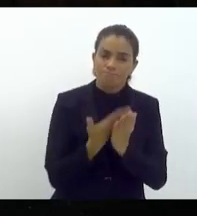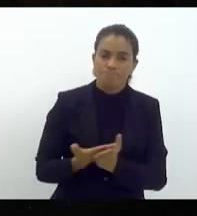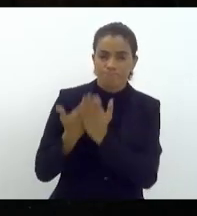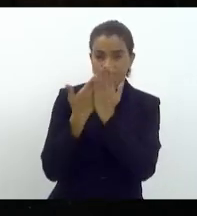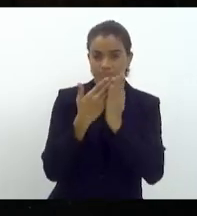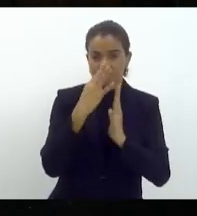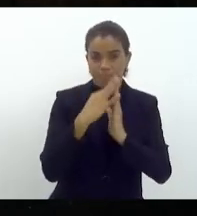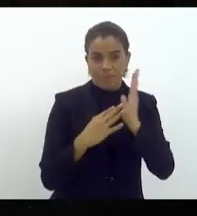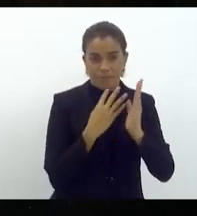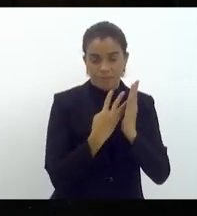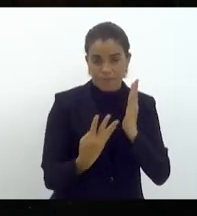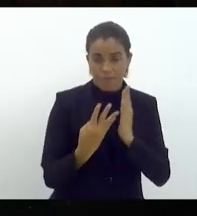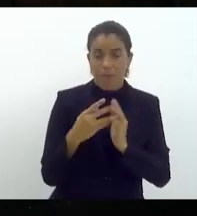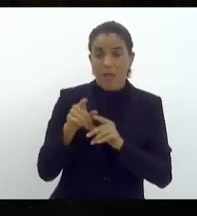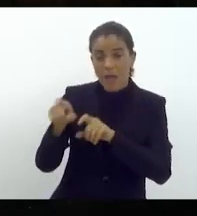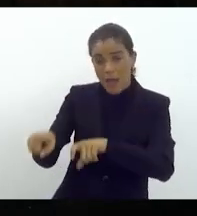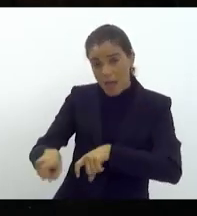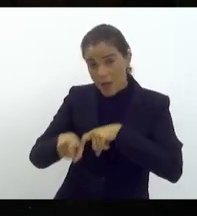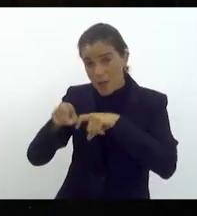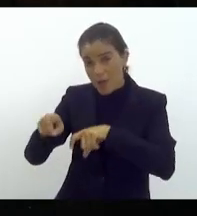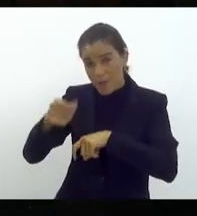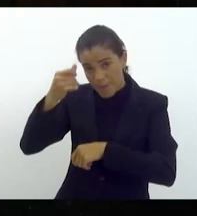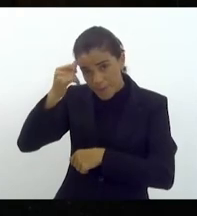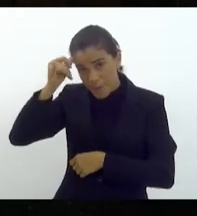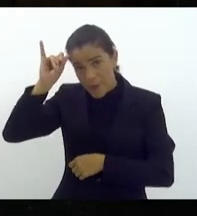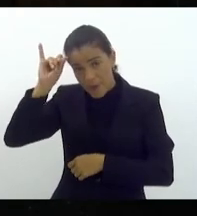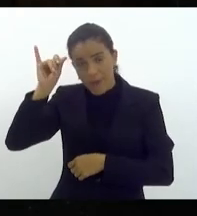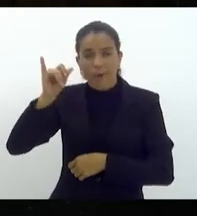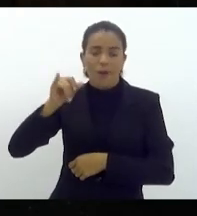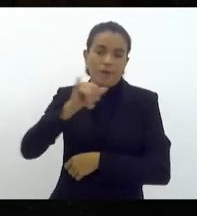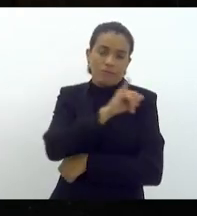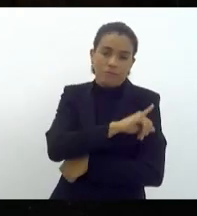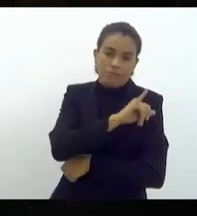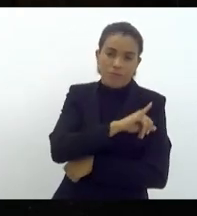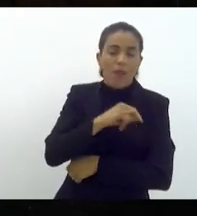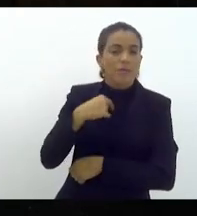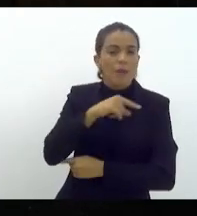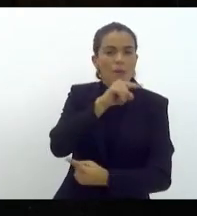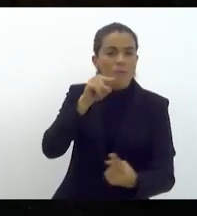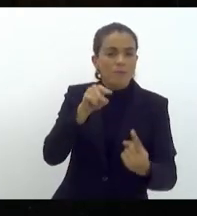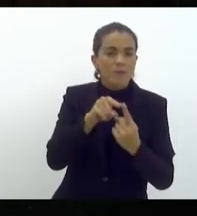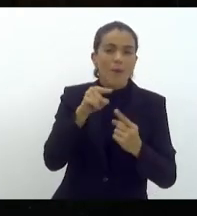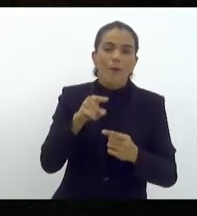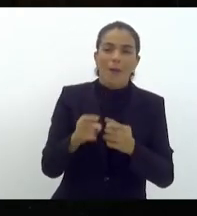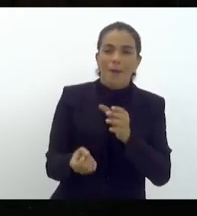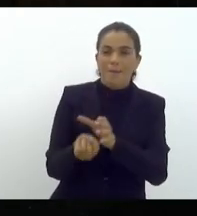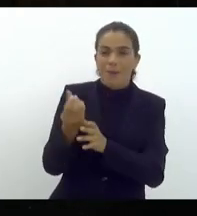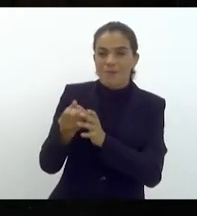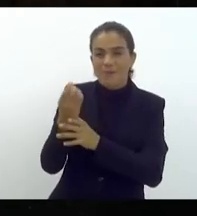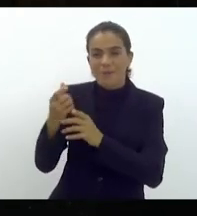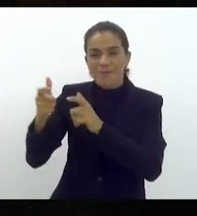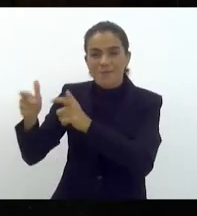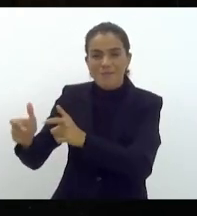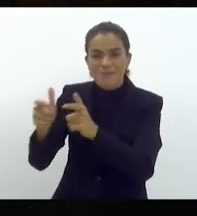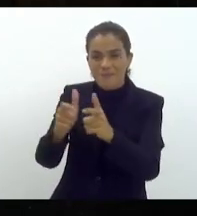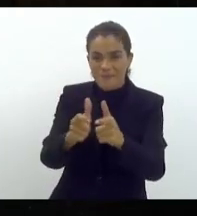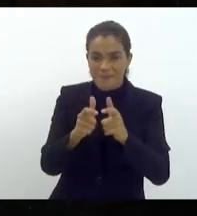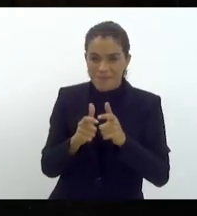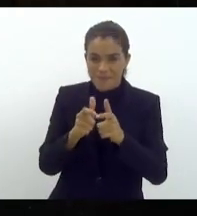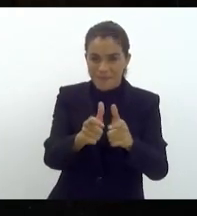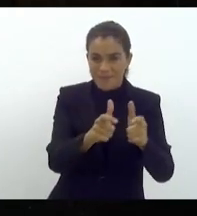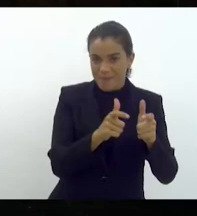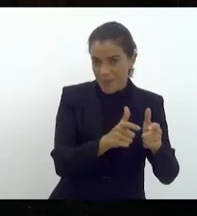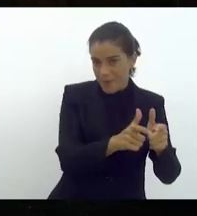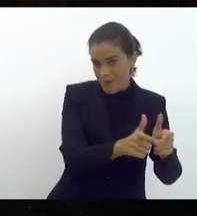agropecuária no estado fluminense tem como principal característica a produção em pequenos estabelecimentos, nos nossos